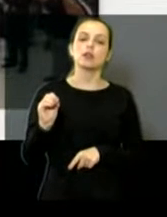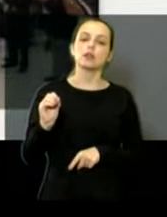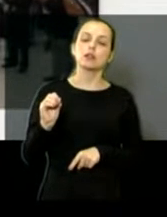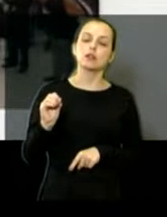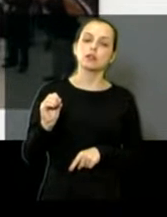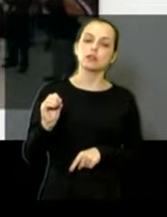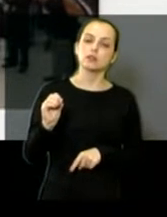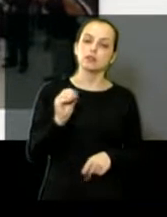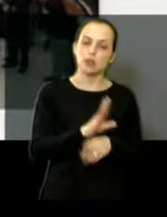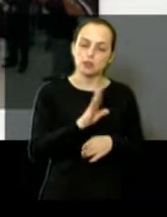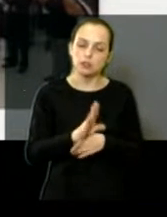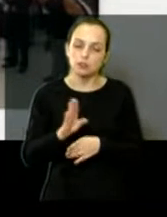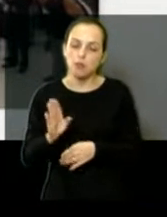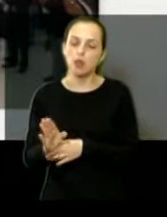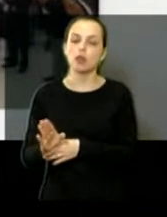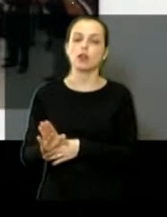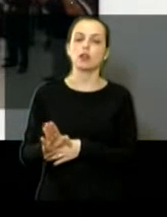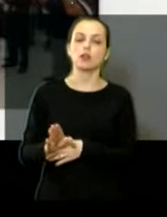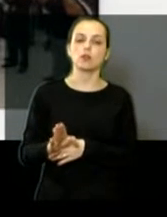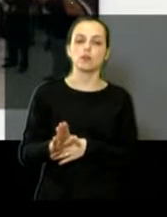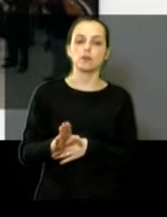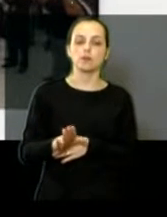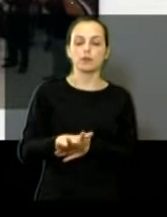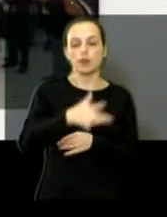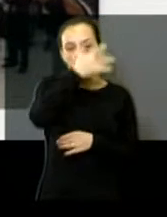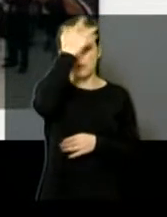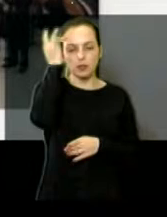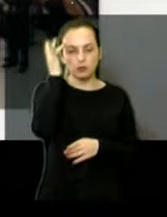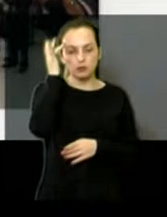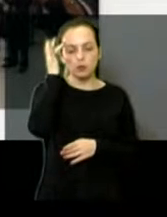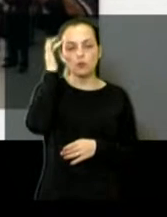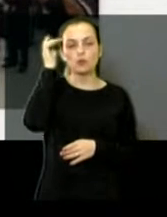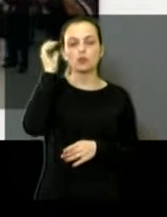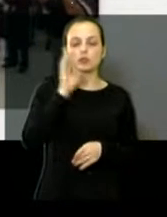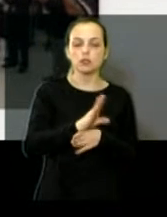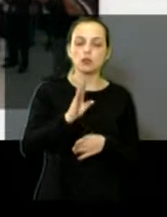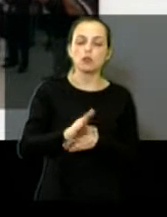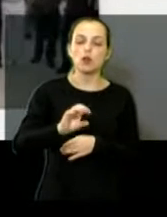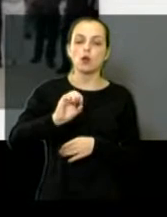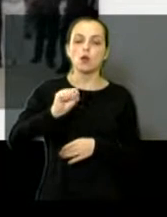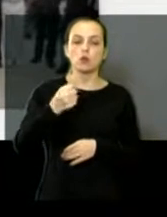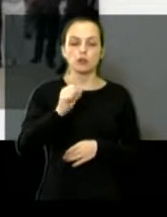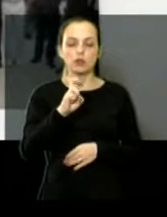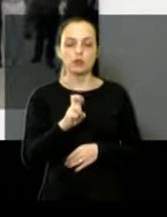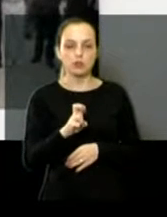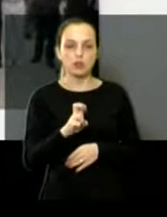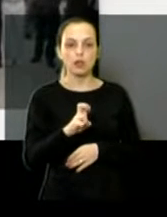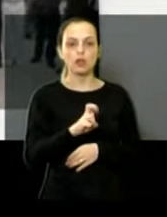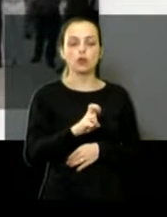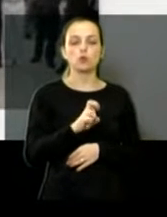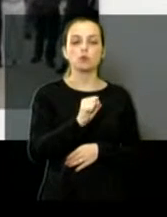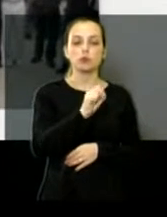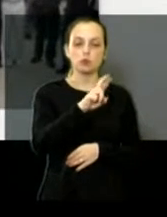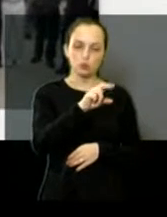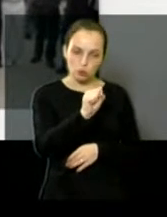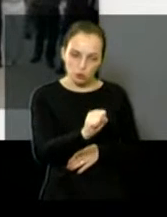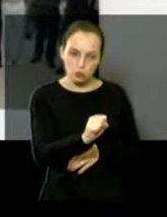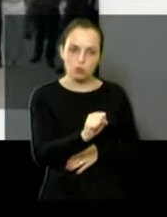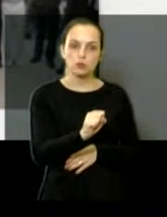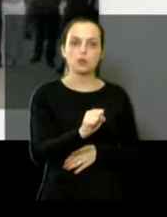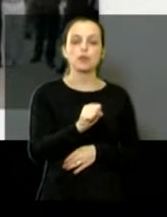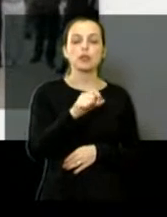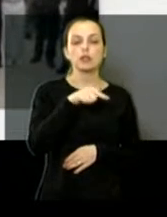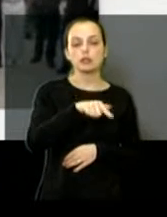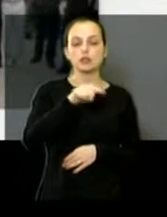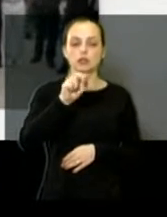atendimentos por ano. 85% de pacientes do SUS. 75